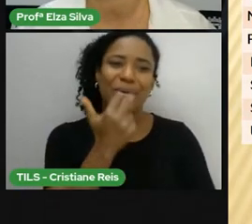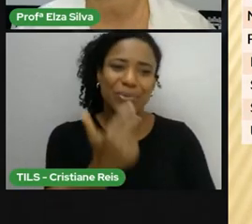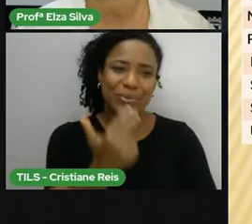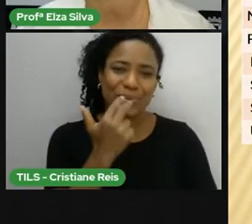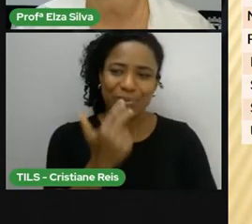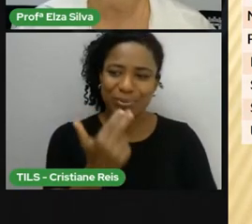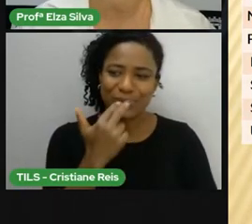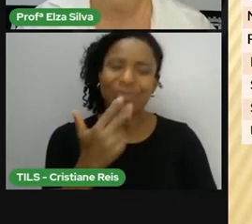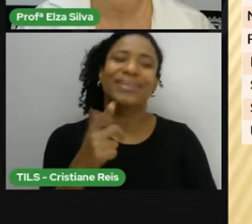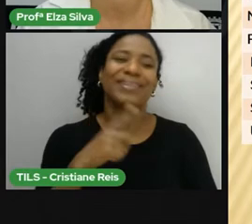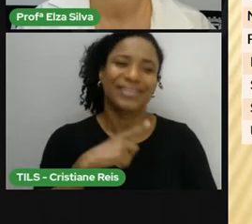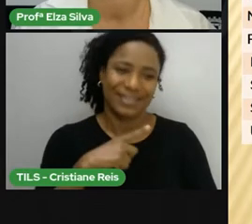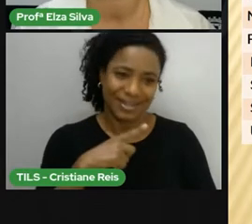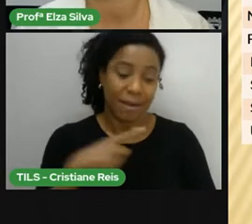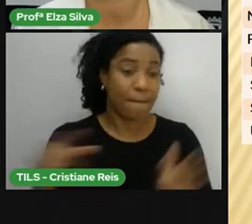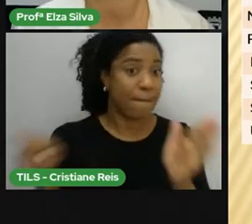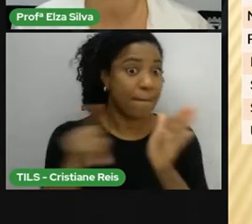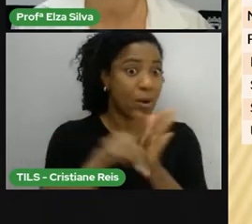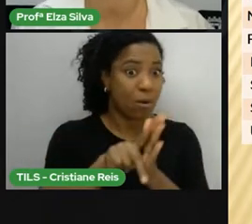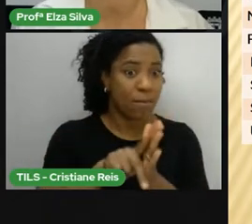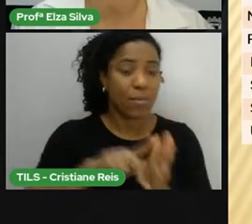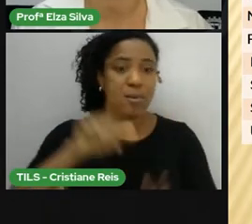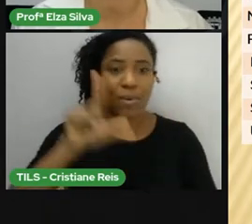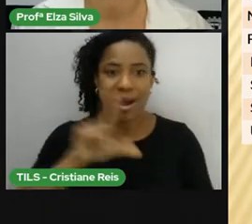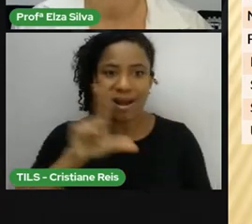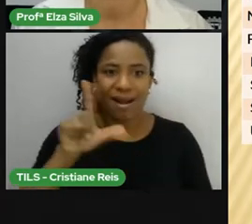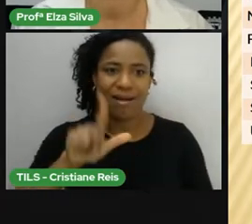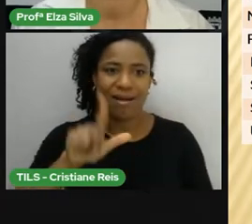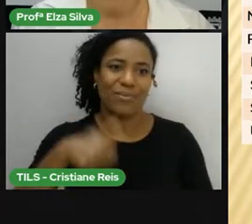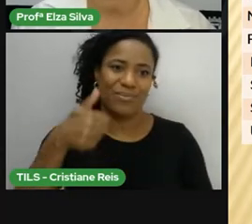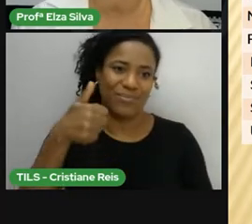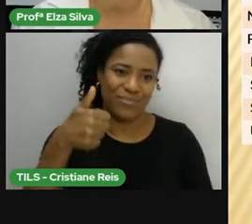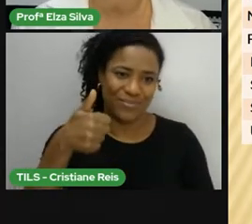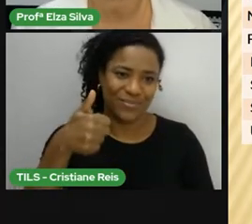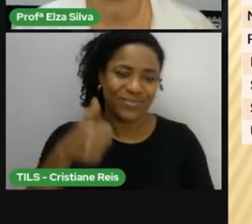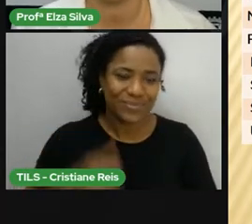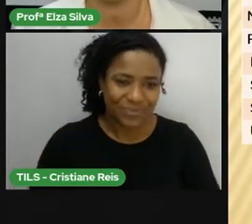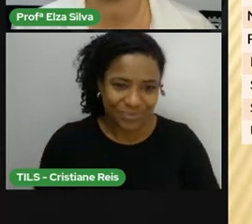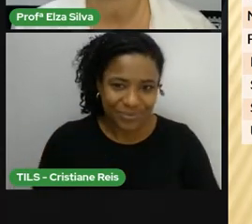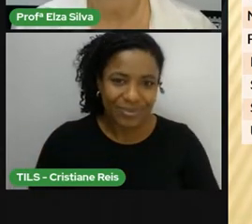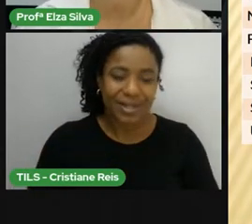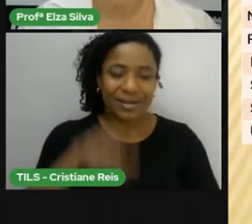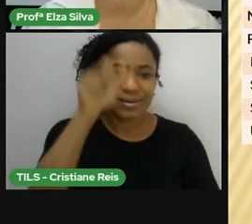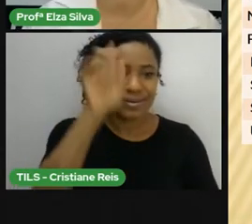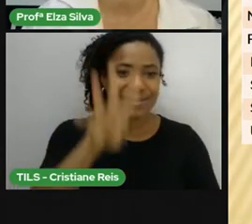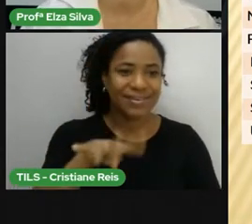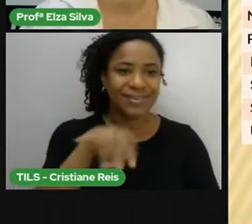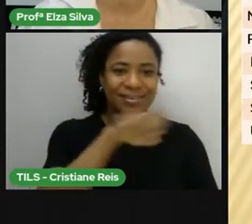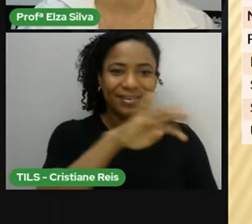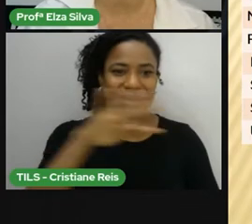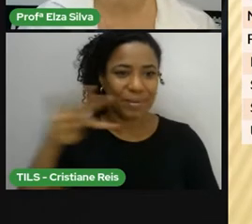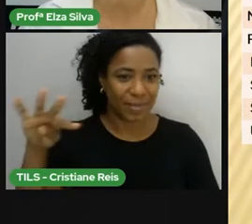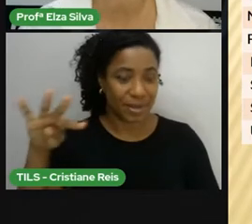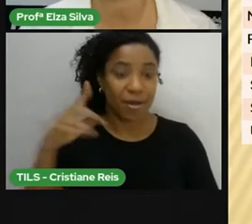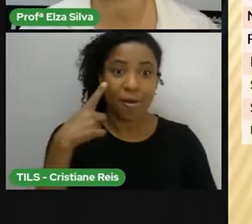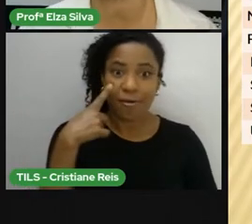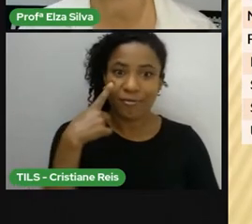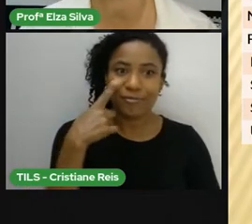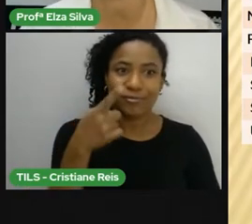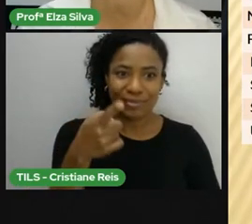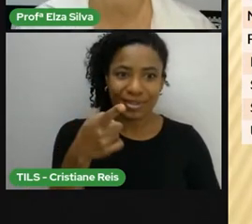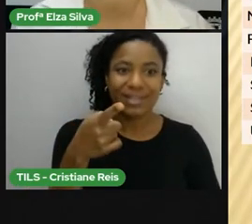como língua materna, como primeira língua. É nessa tabela que eu trago para que vocês